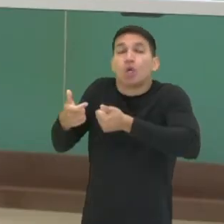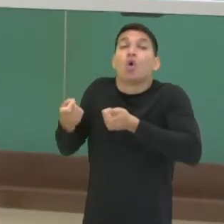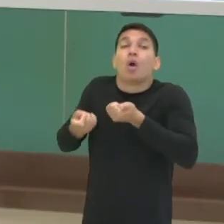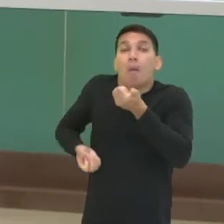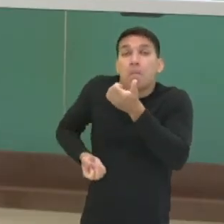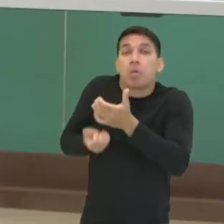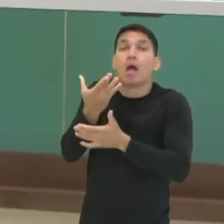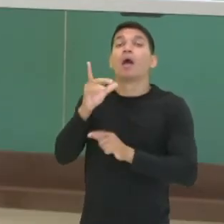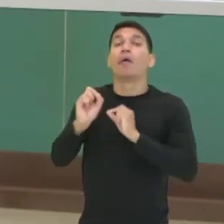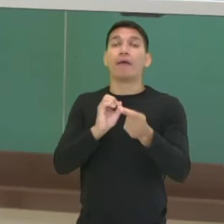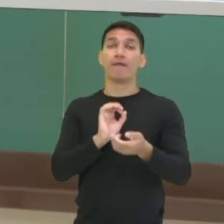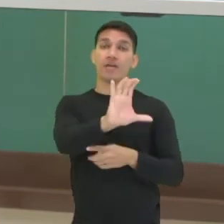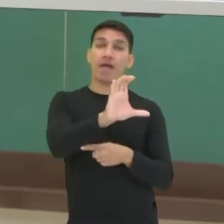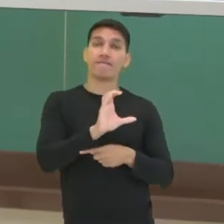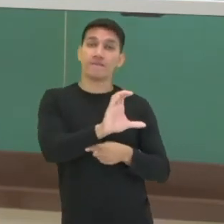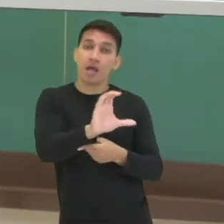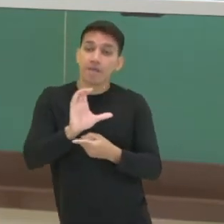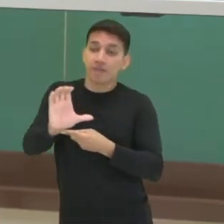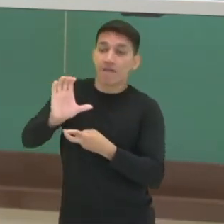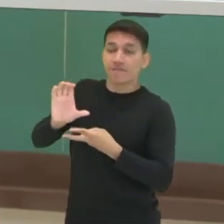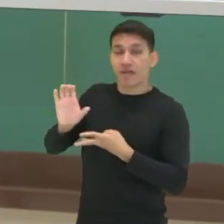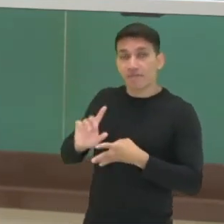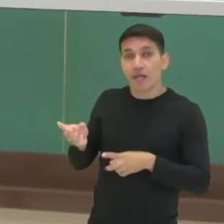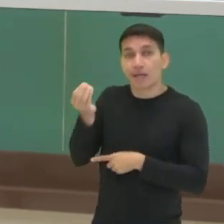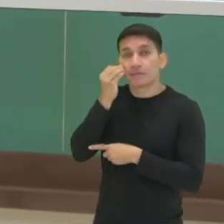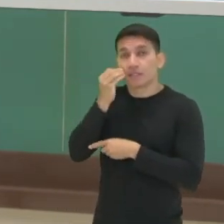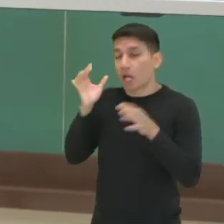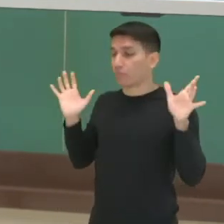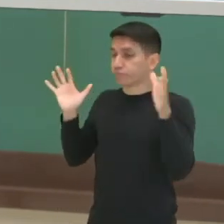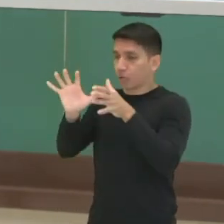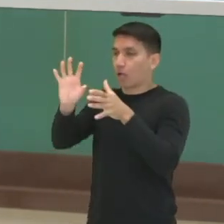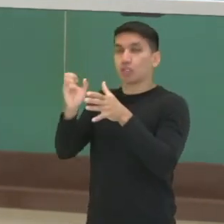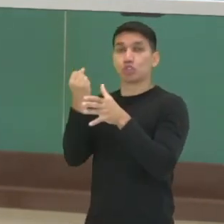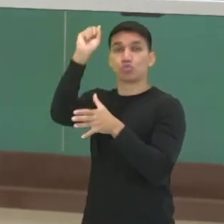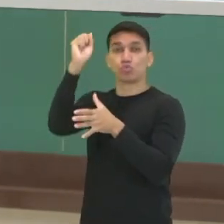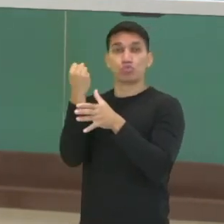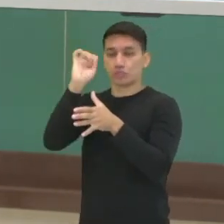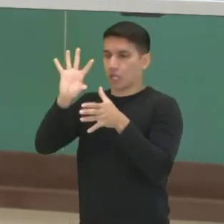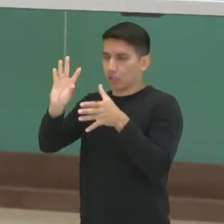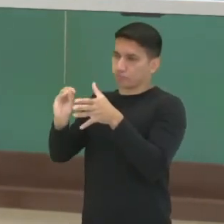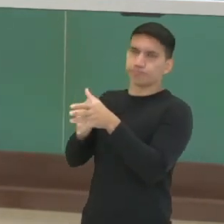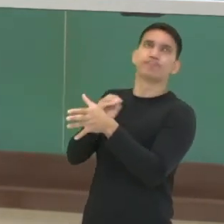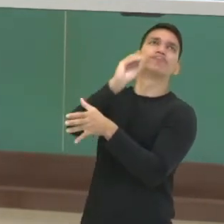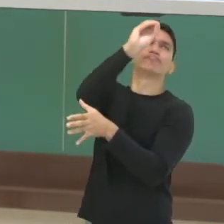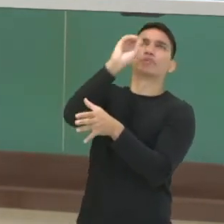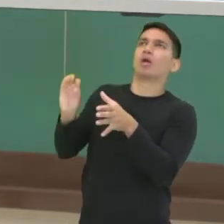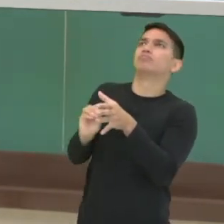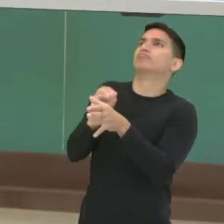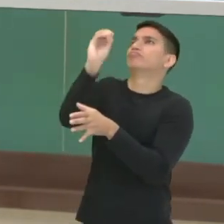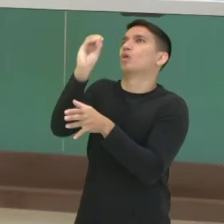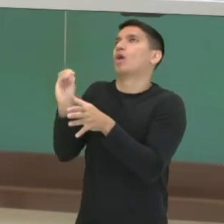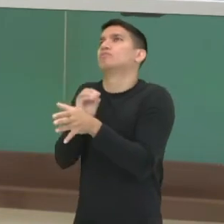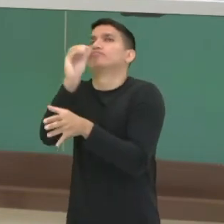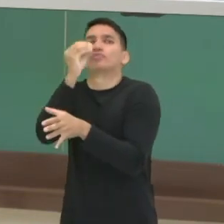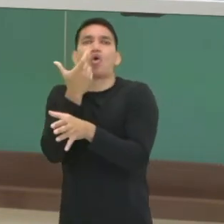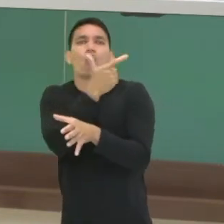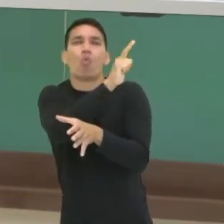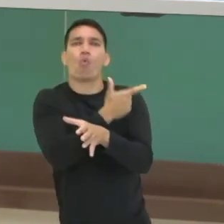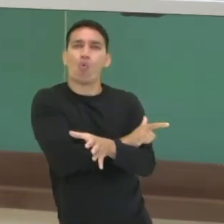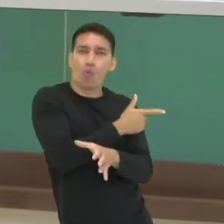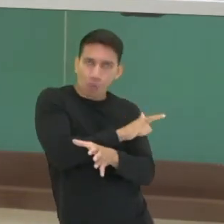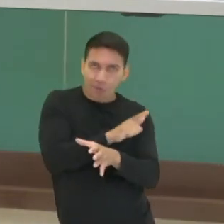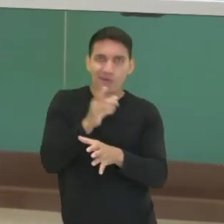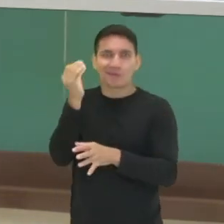incentivos fiscais para desenvolver então uma desconcentração industrial. Ou seja, tirar as indústrias de uma região como a sudeste